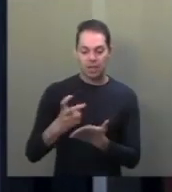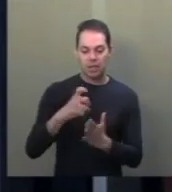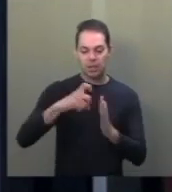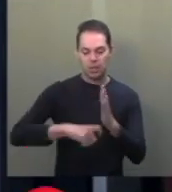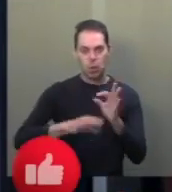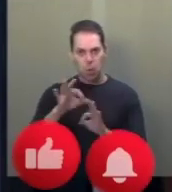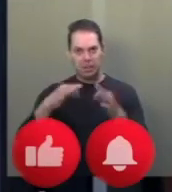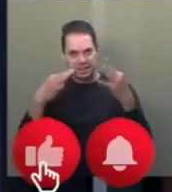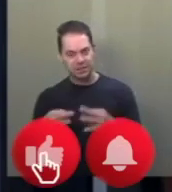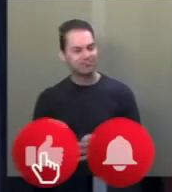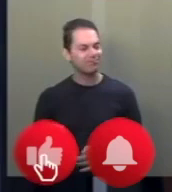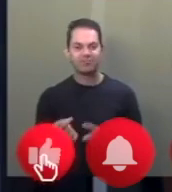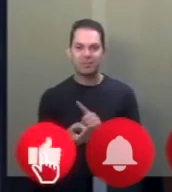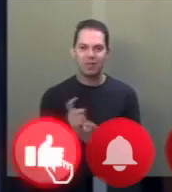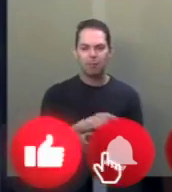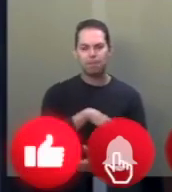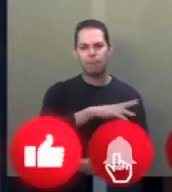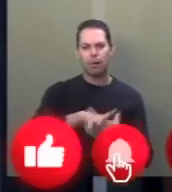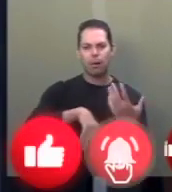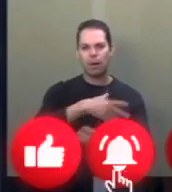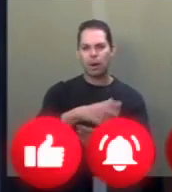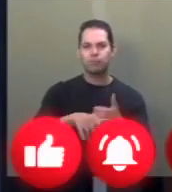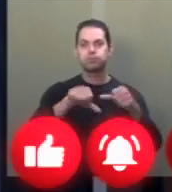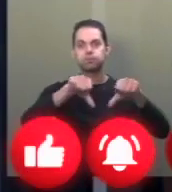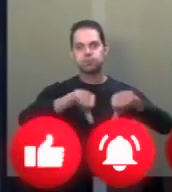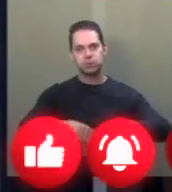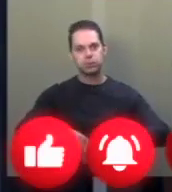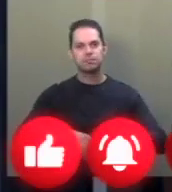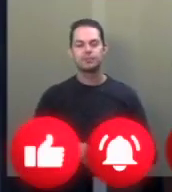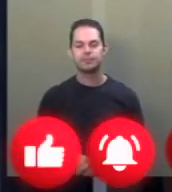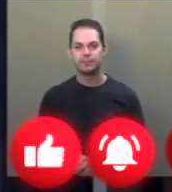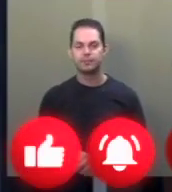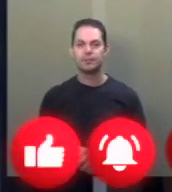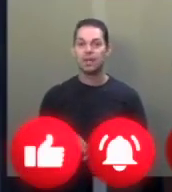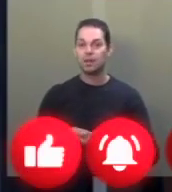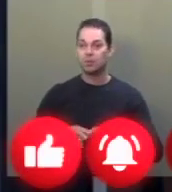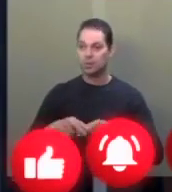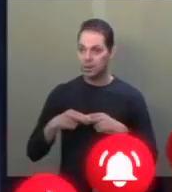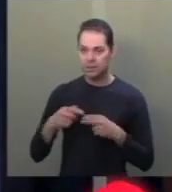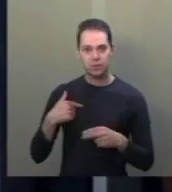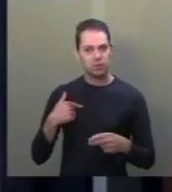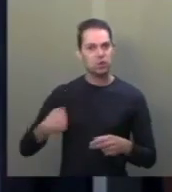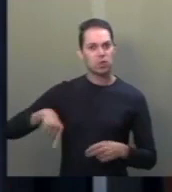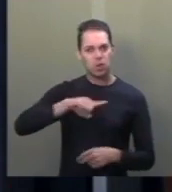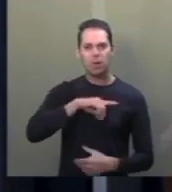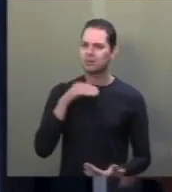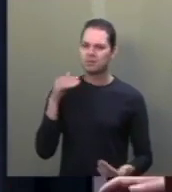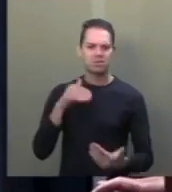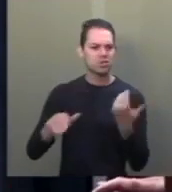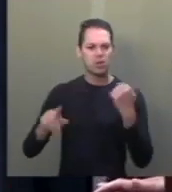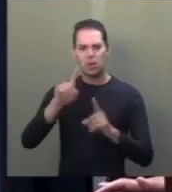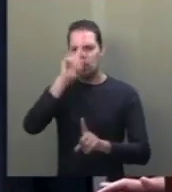ao contrário, o desorganiza, ainda mais cruelmente. É por essa razão que discordamos desta